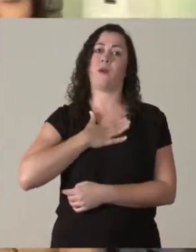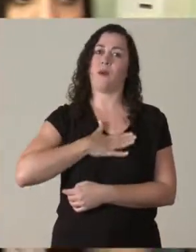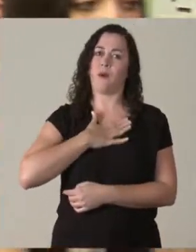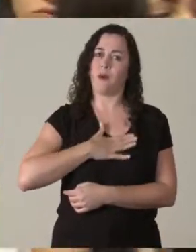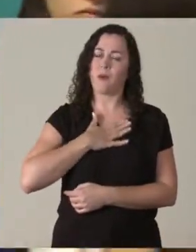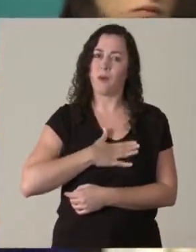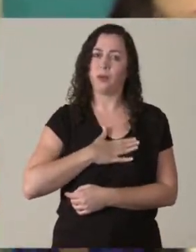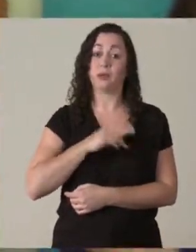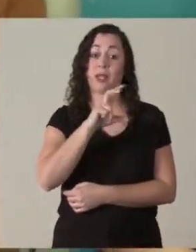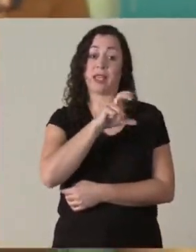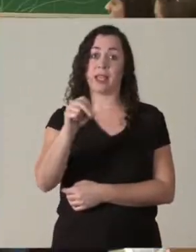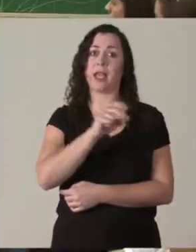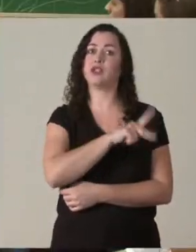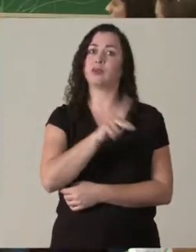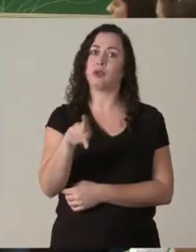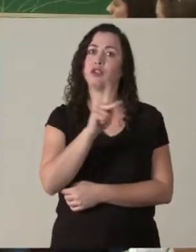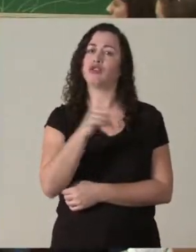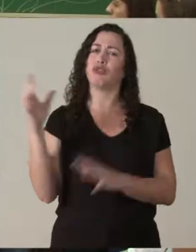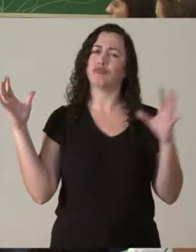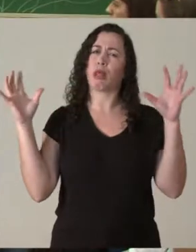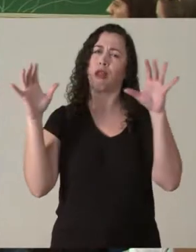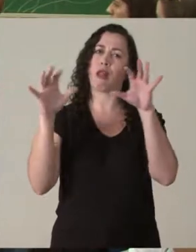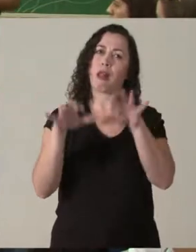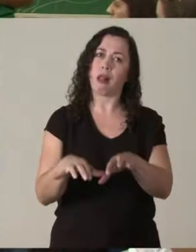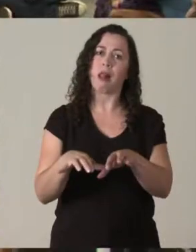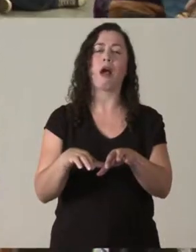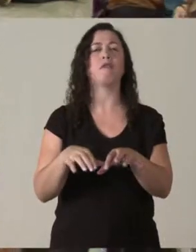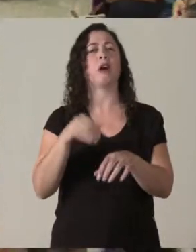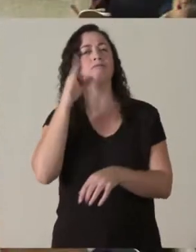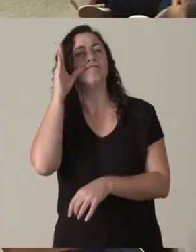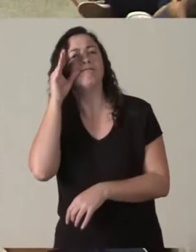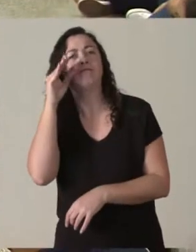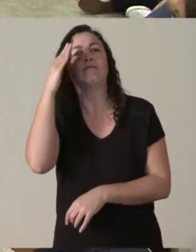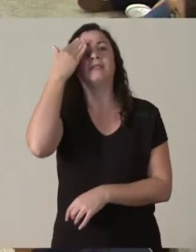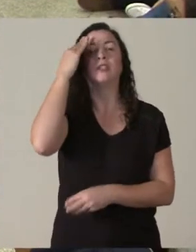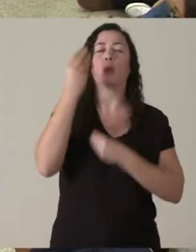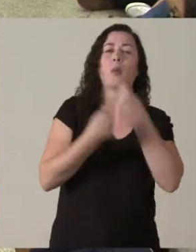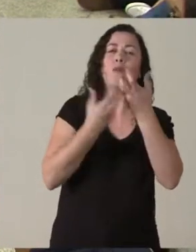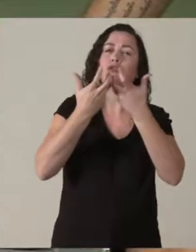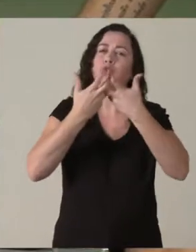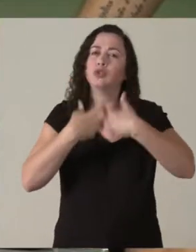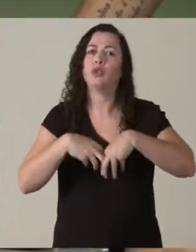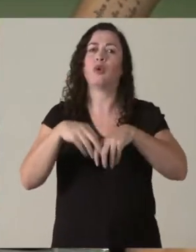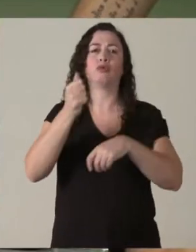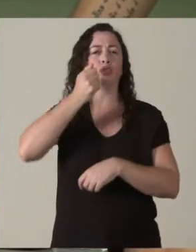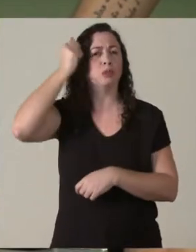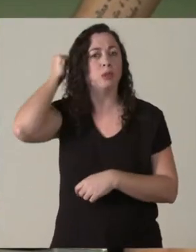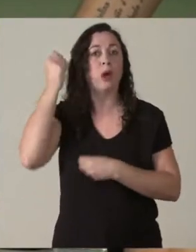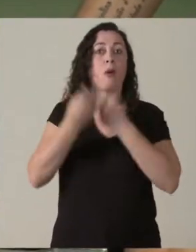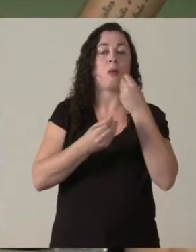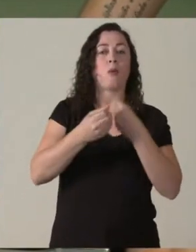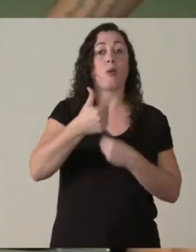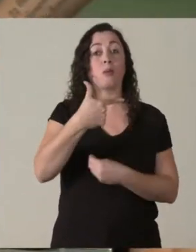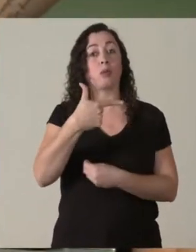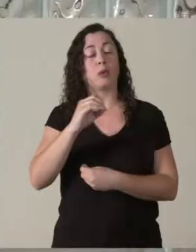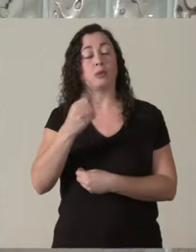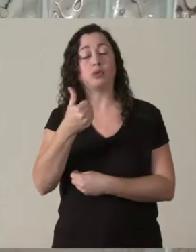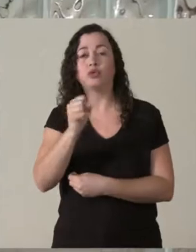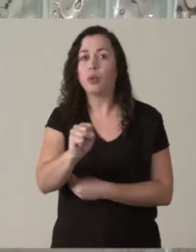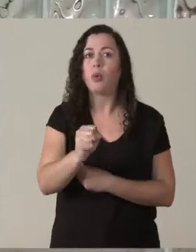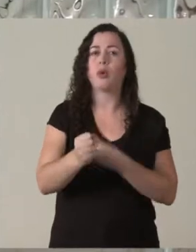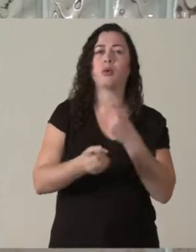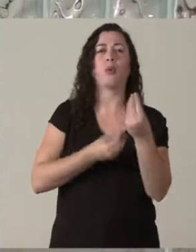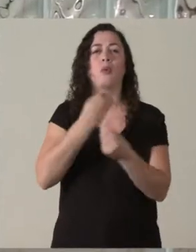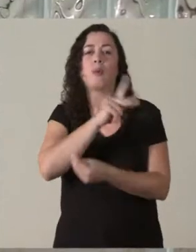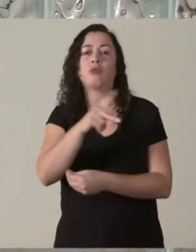professores, virão para a Unicamp para entenderem como é que é o vestibular, como será em 2018, quais são as suas partes, terem um pouco, um